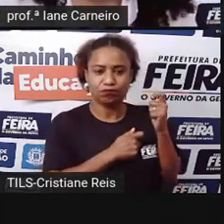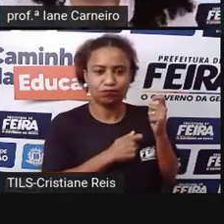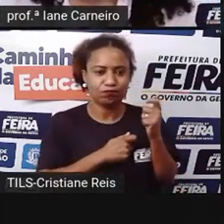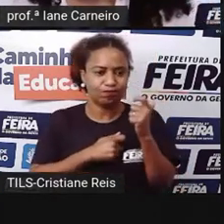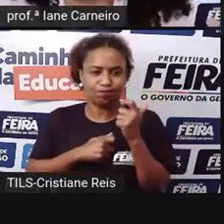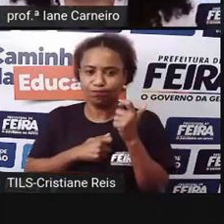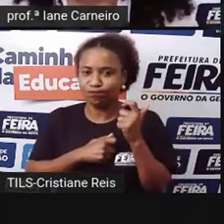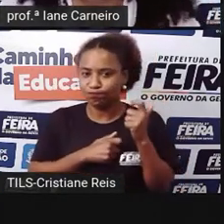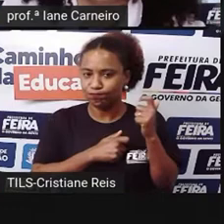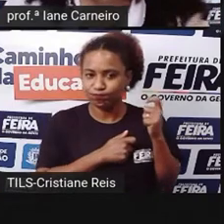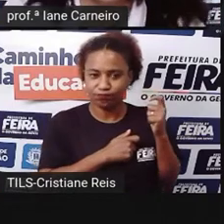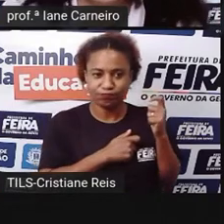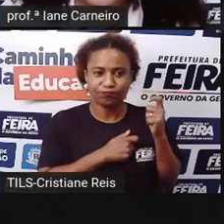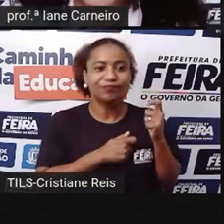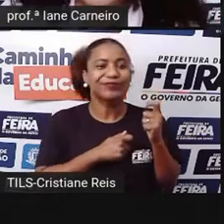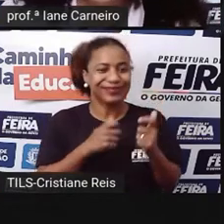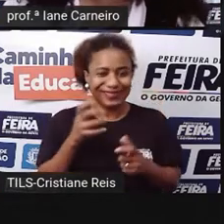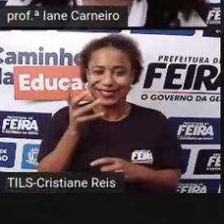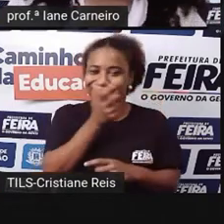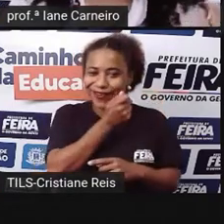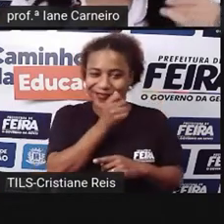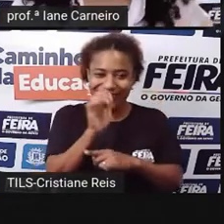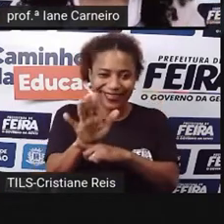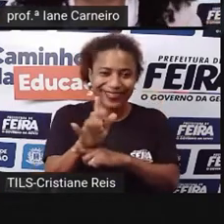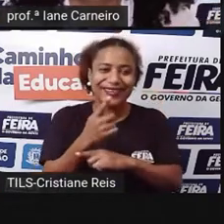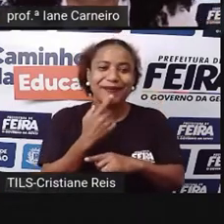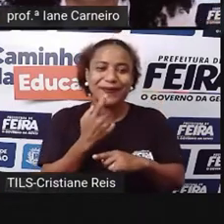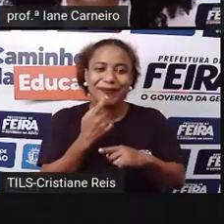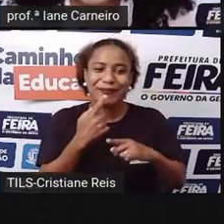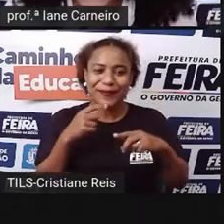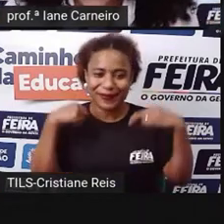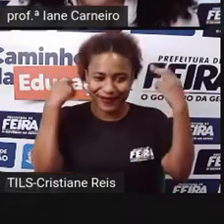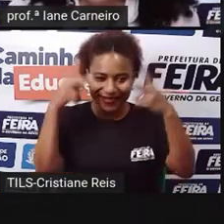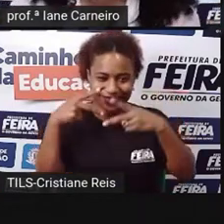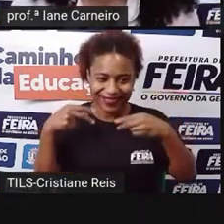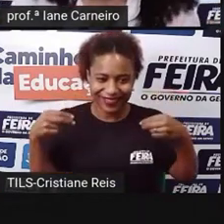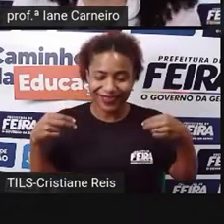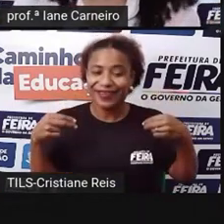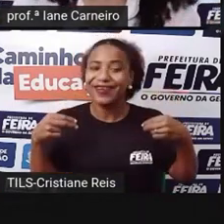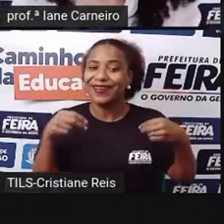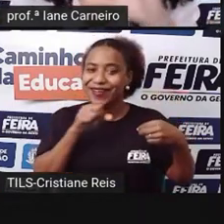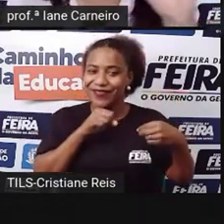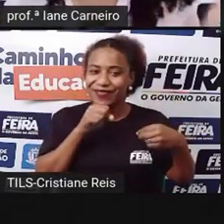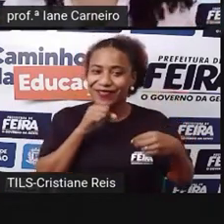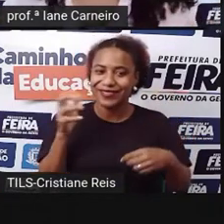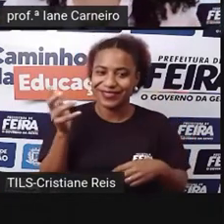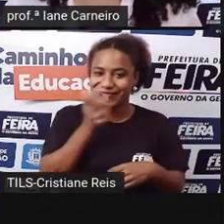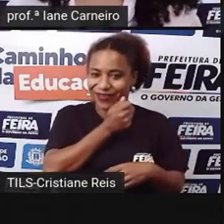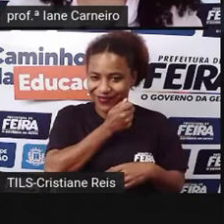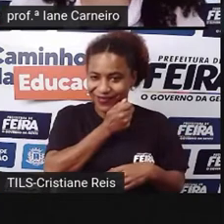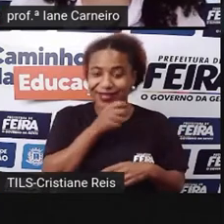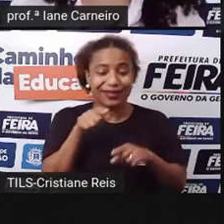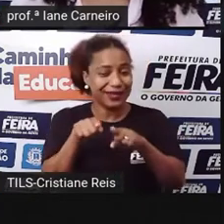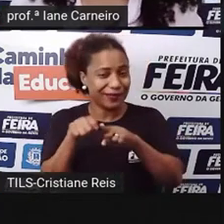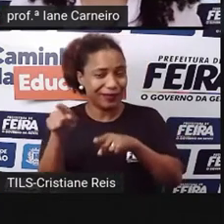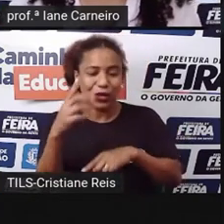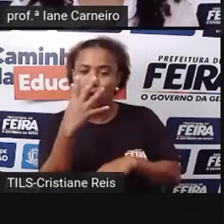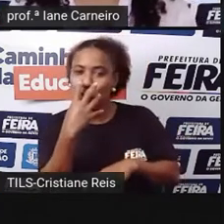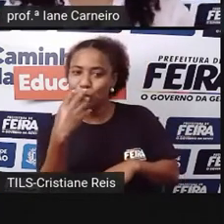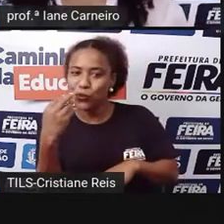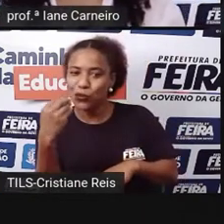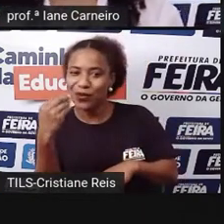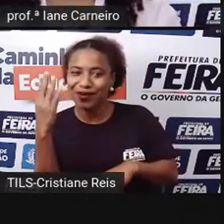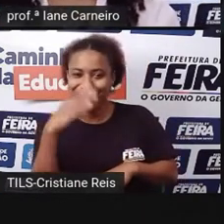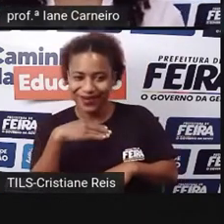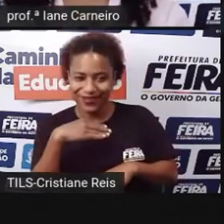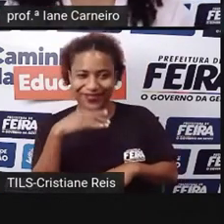vovó e a Chapeuzinho, e o lobo mau, está certo? Então, para a gente relembrar, está certo? E aí eu